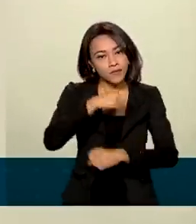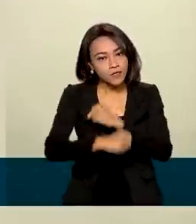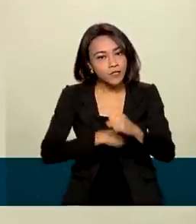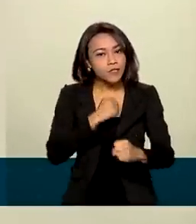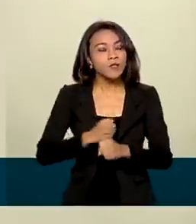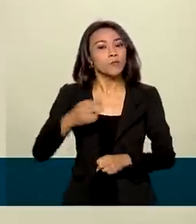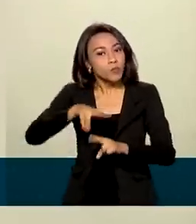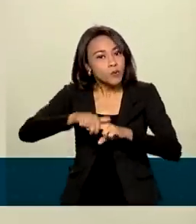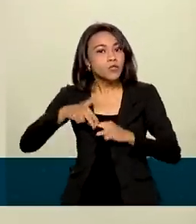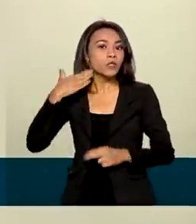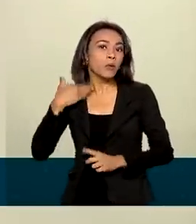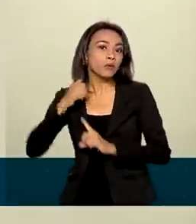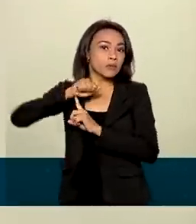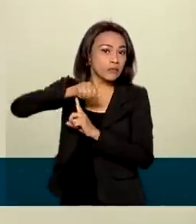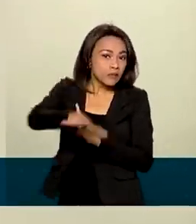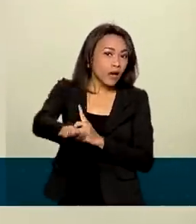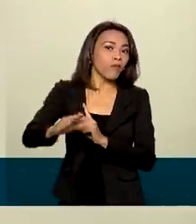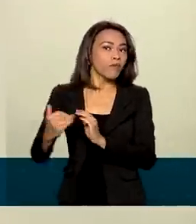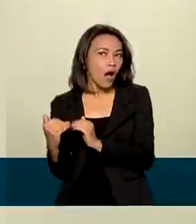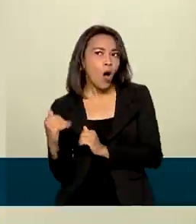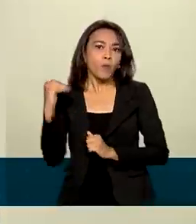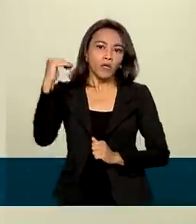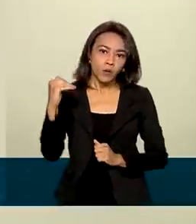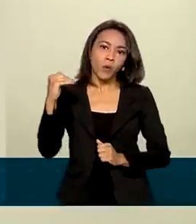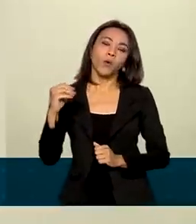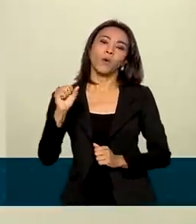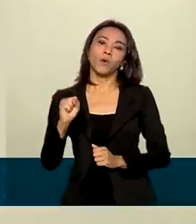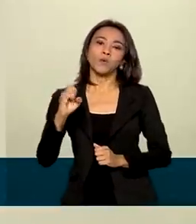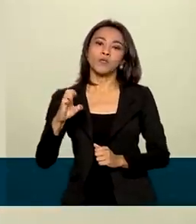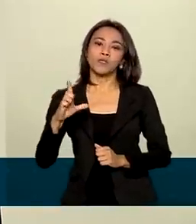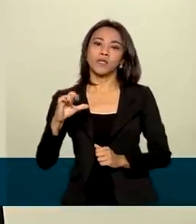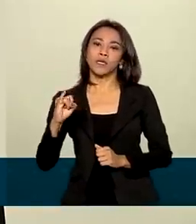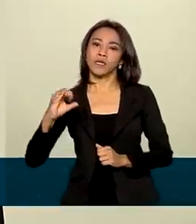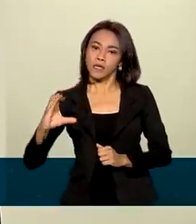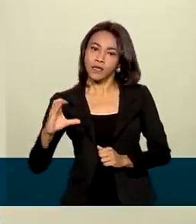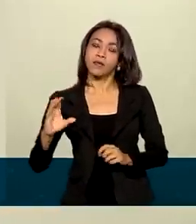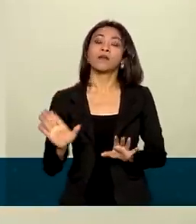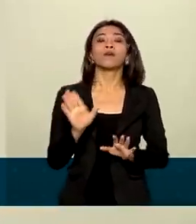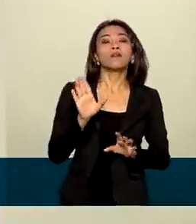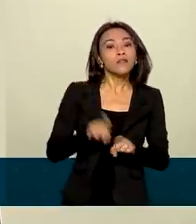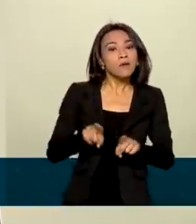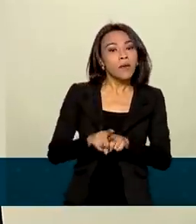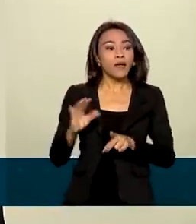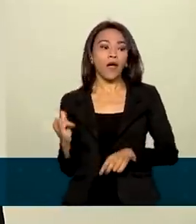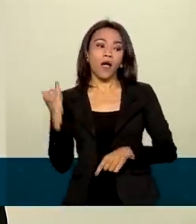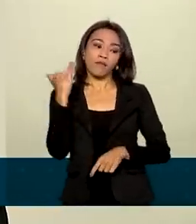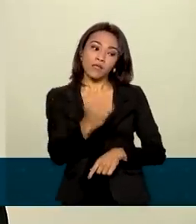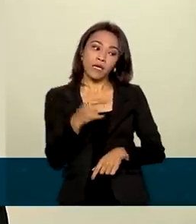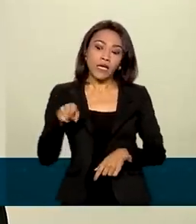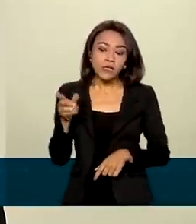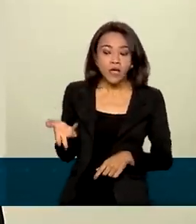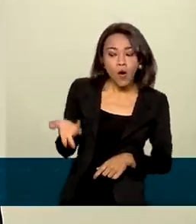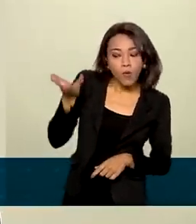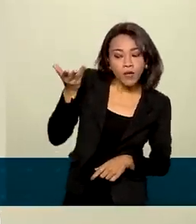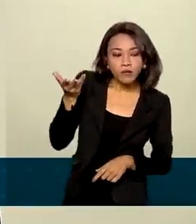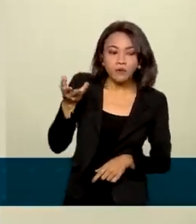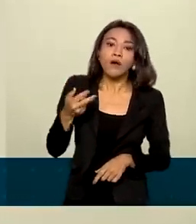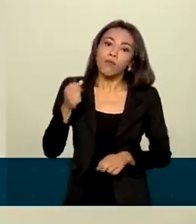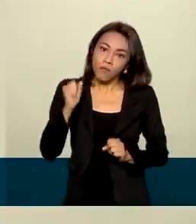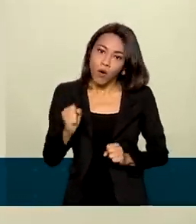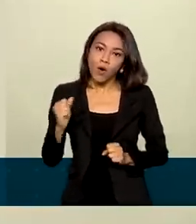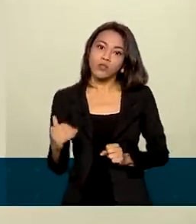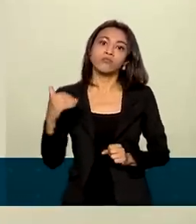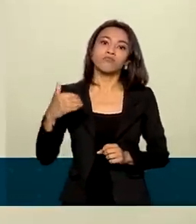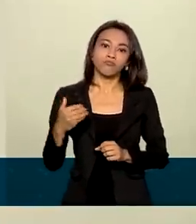o Banco Central não apenas aumentasse a taxa Selic, por intermédio do COPOM, mas ainda sinalizasse que esse aumento poderia se repetir